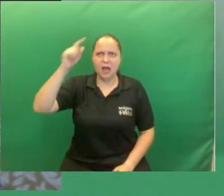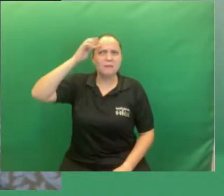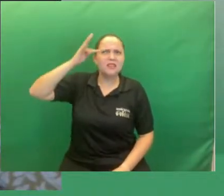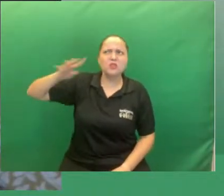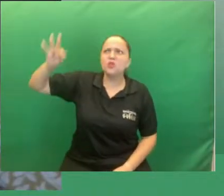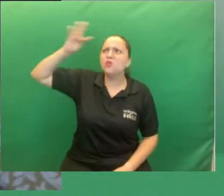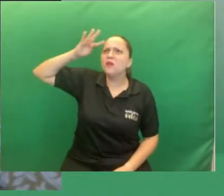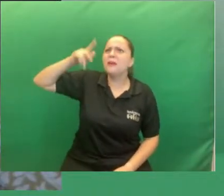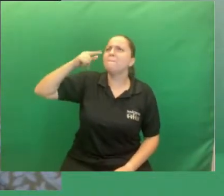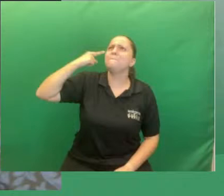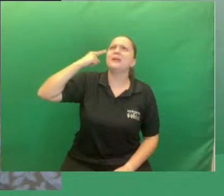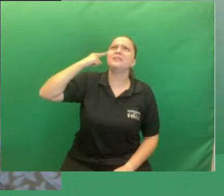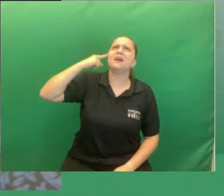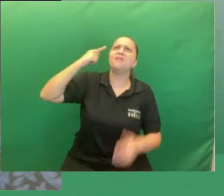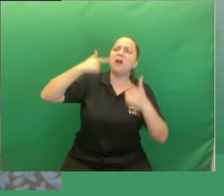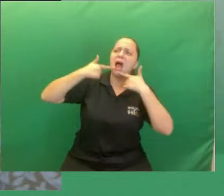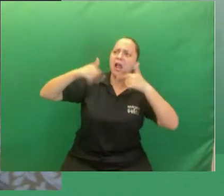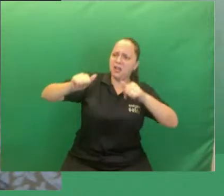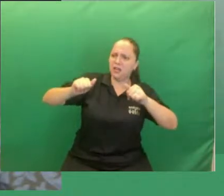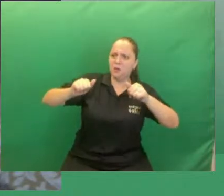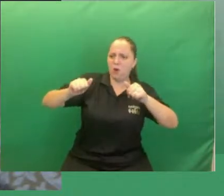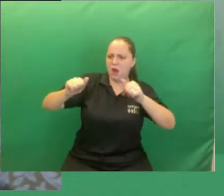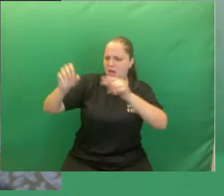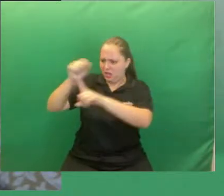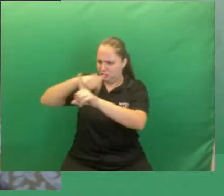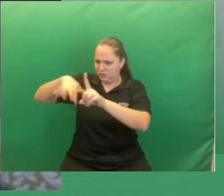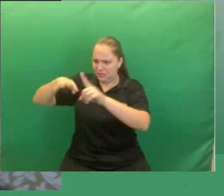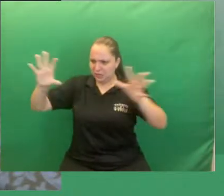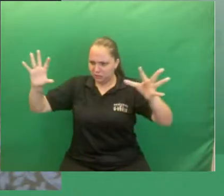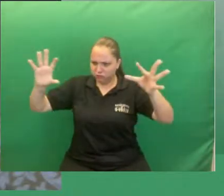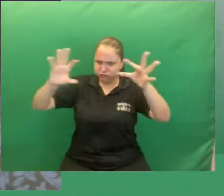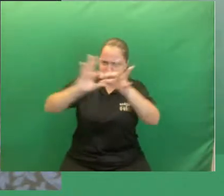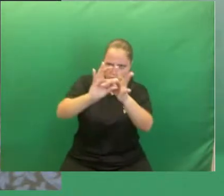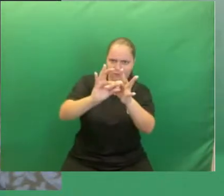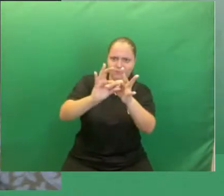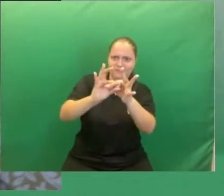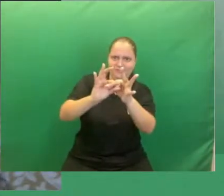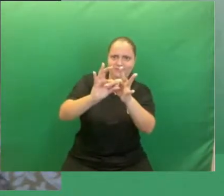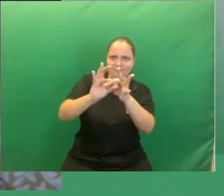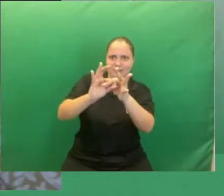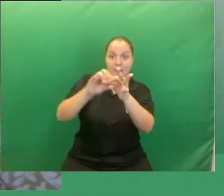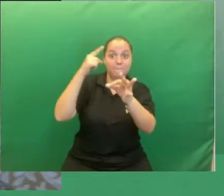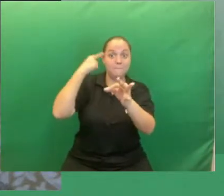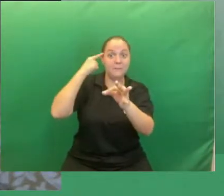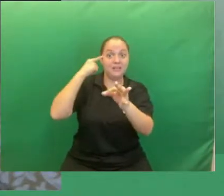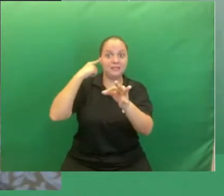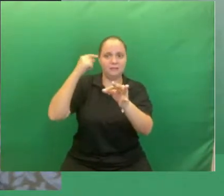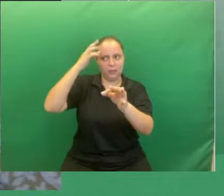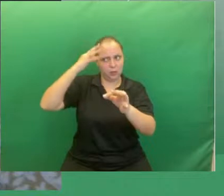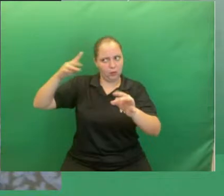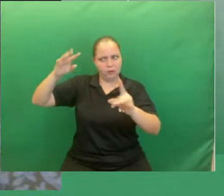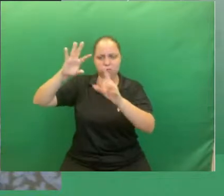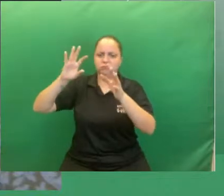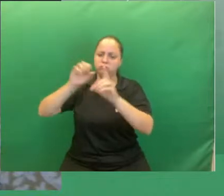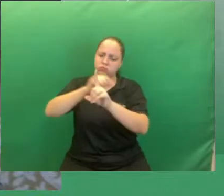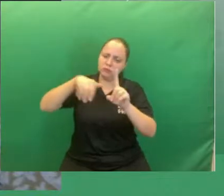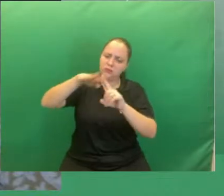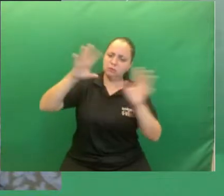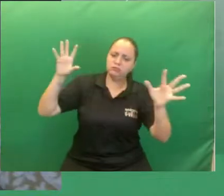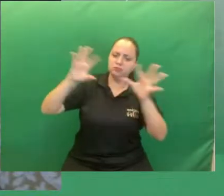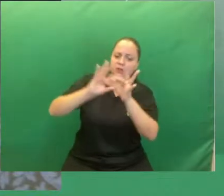e a sociedade como indissociáveis, a sociolinguística. E a sociolinguística